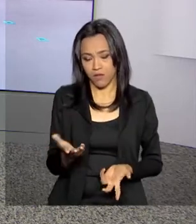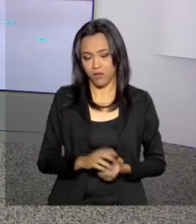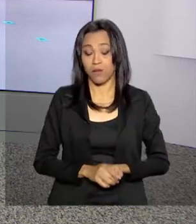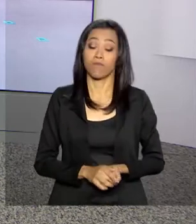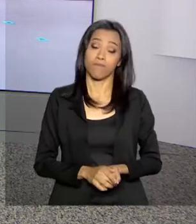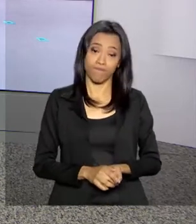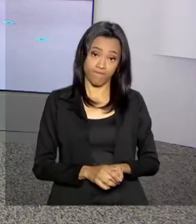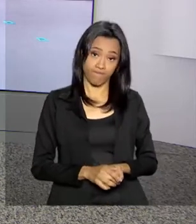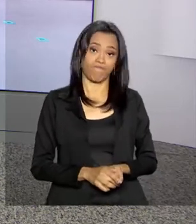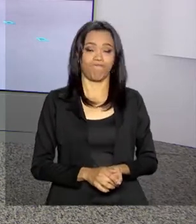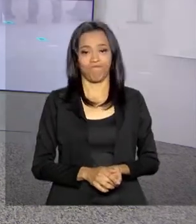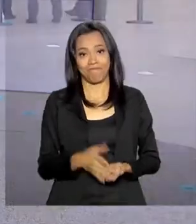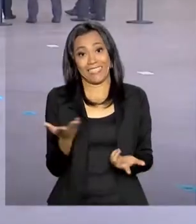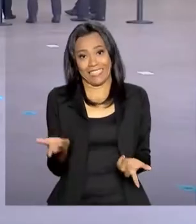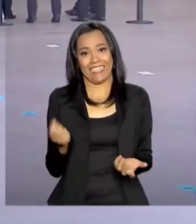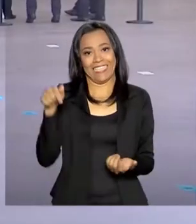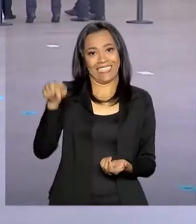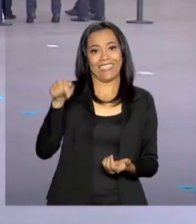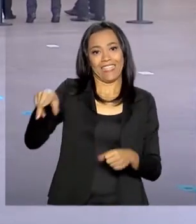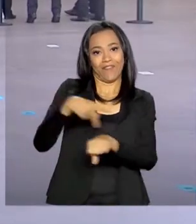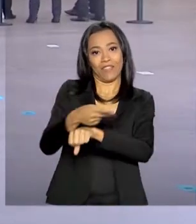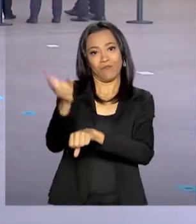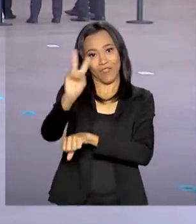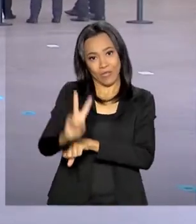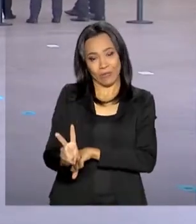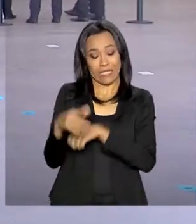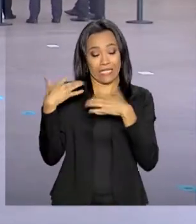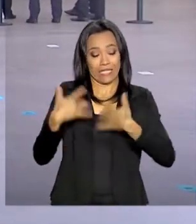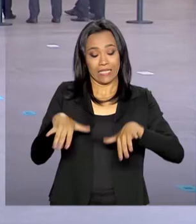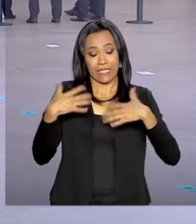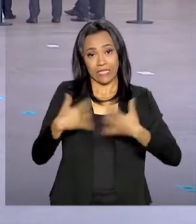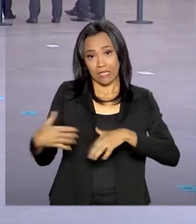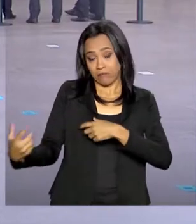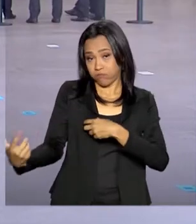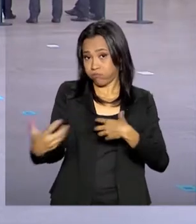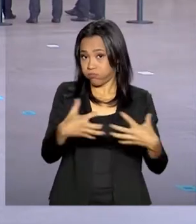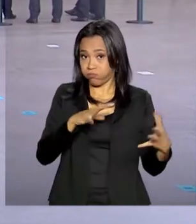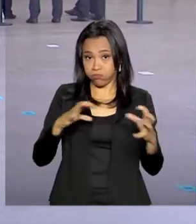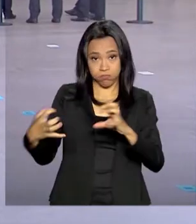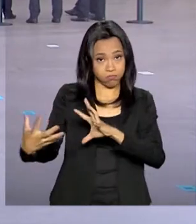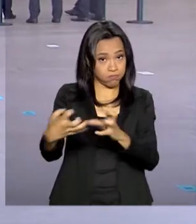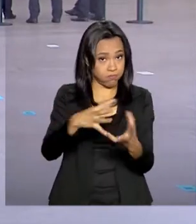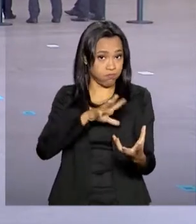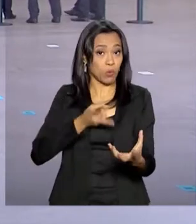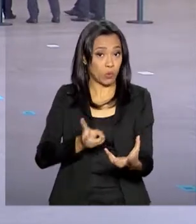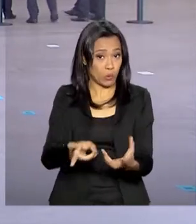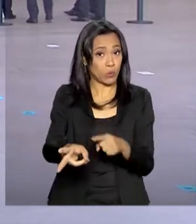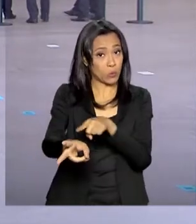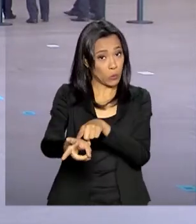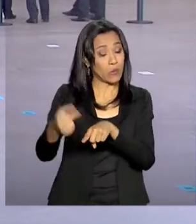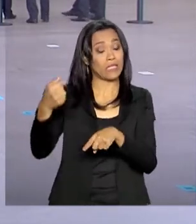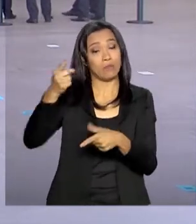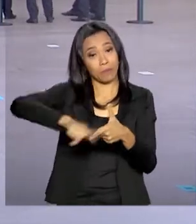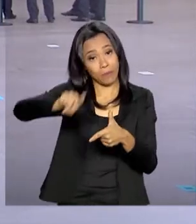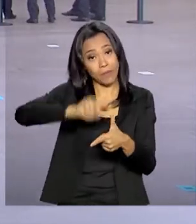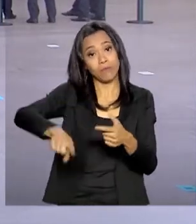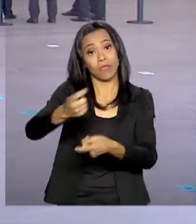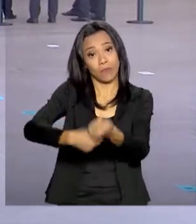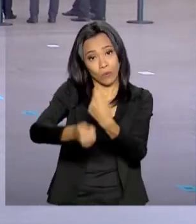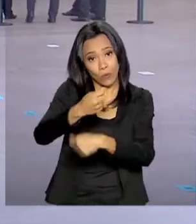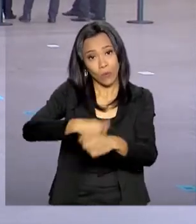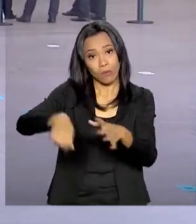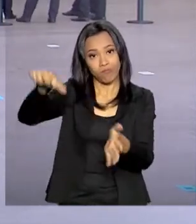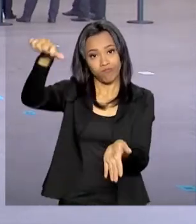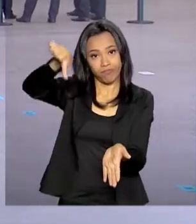Então, Carla, na Venezuela o clima continua bem tenso por lá, o que aprofunda ainda mais a crise econômica no país.